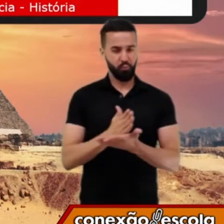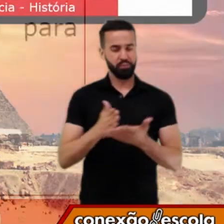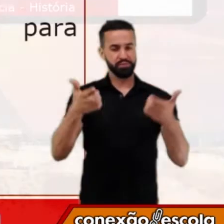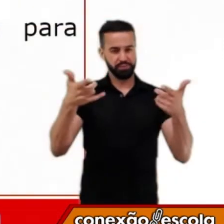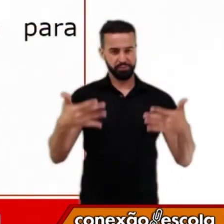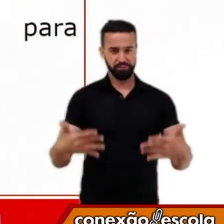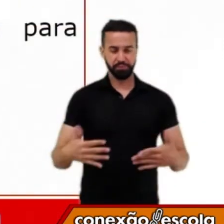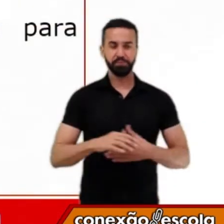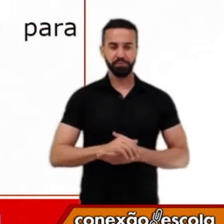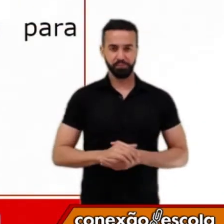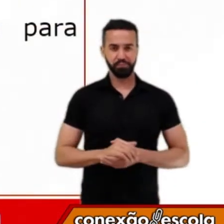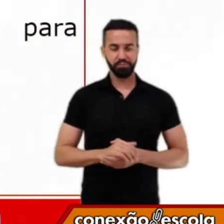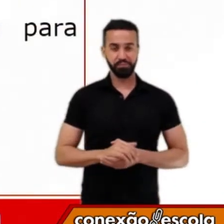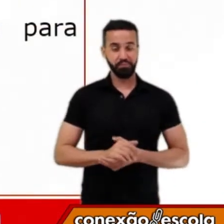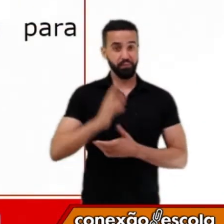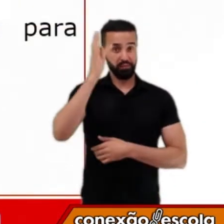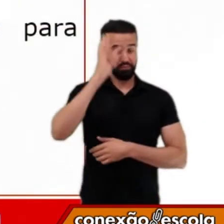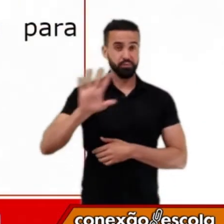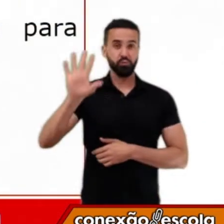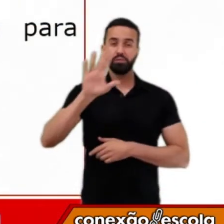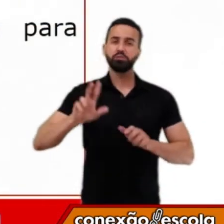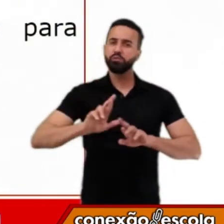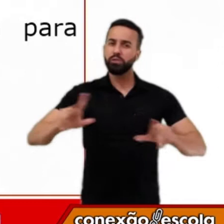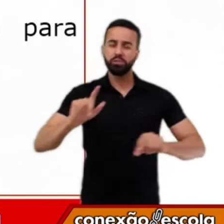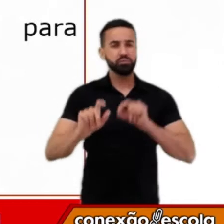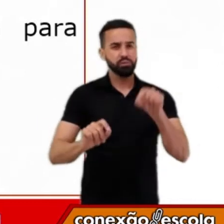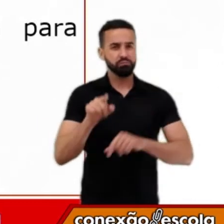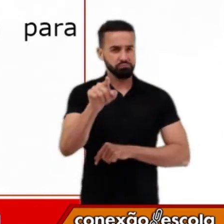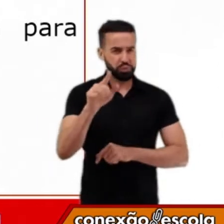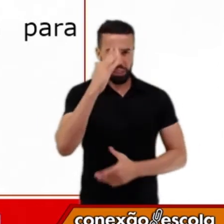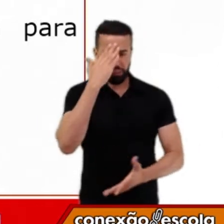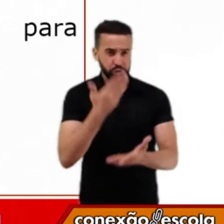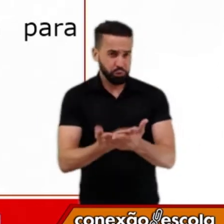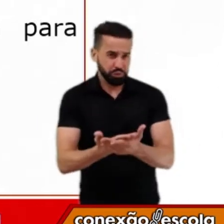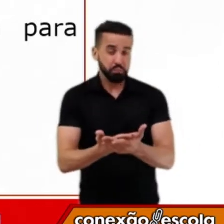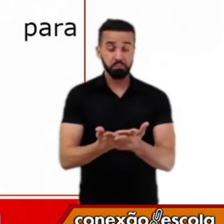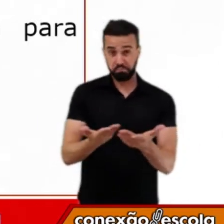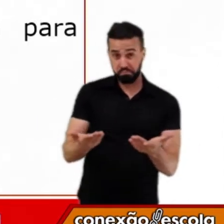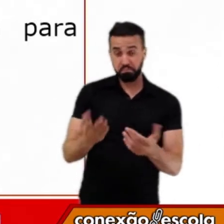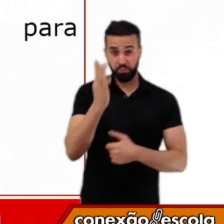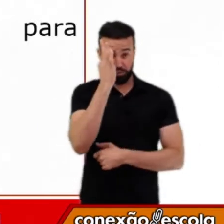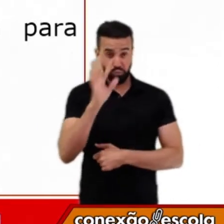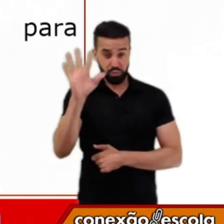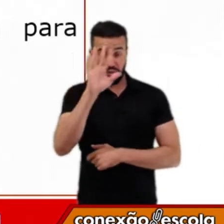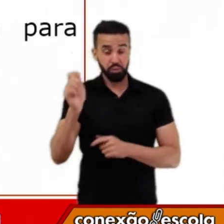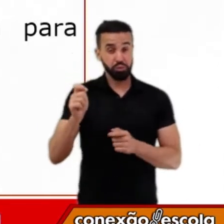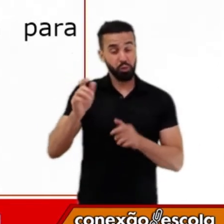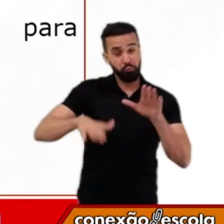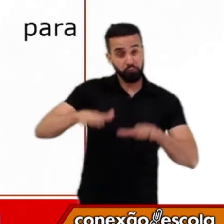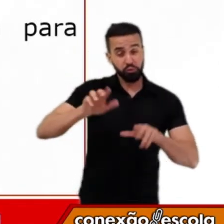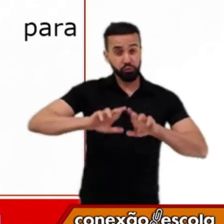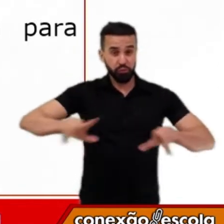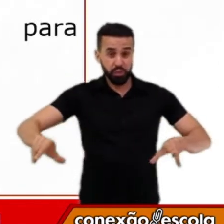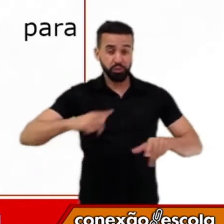Essas teorias podem ser diferentes daquilo que você acredita, podem ser diferentes da sua fé e religião.